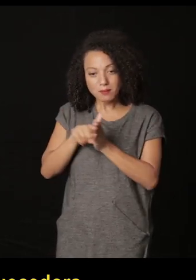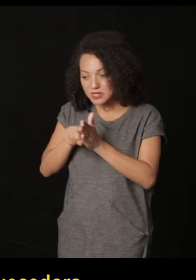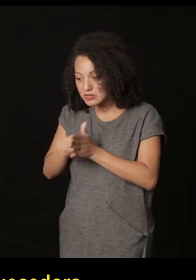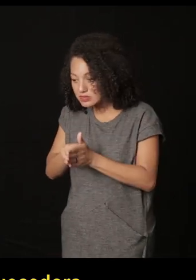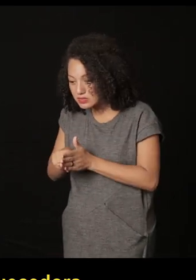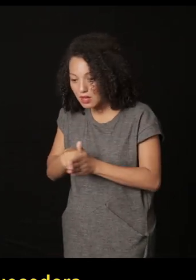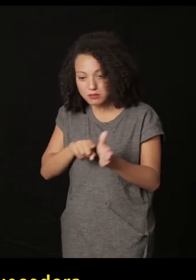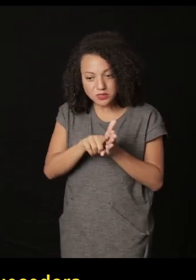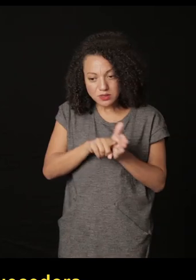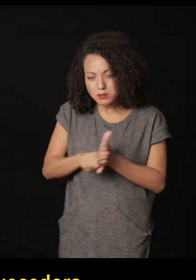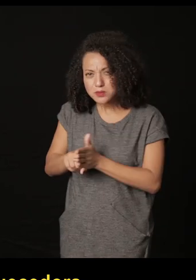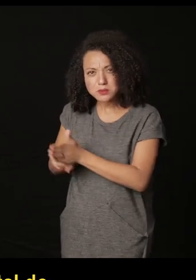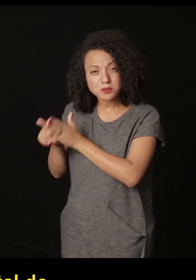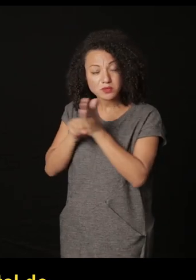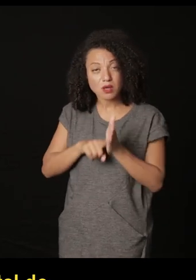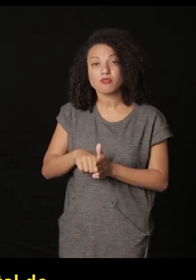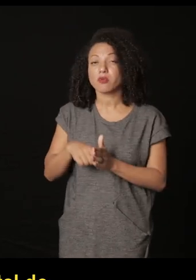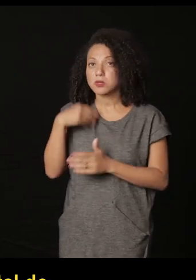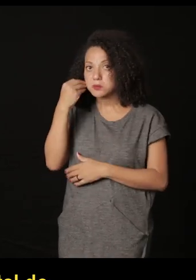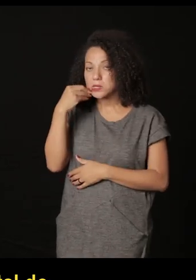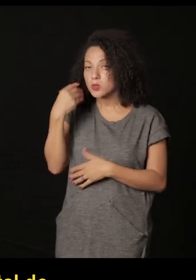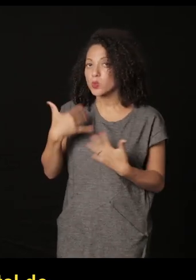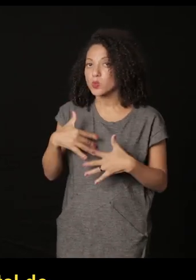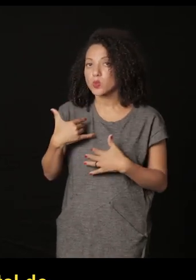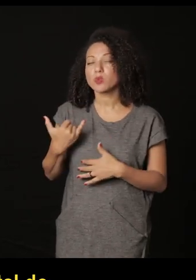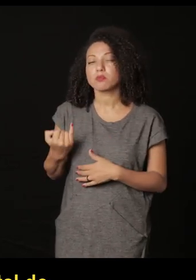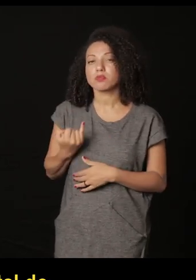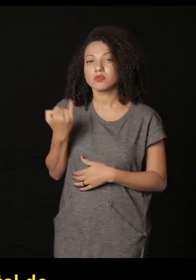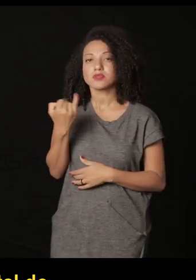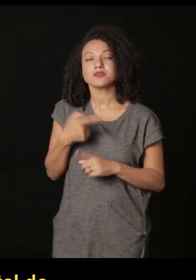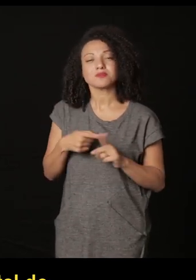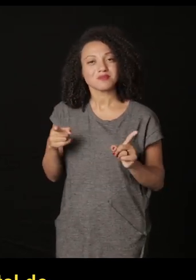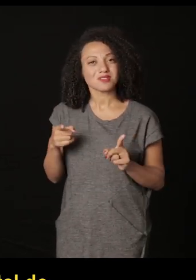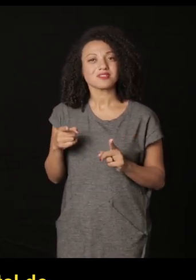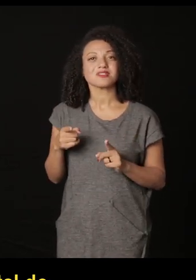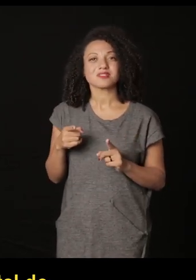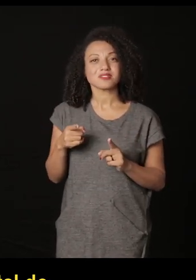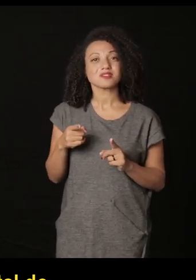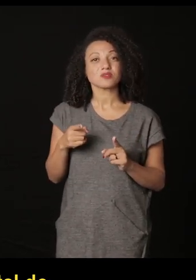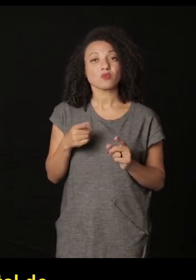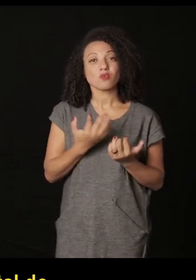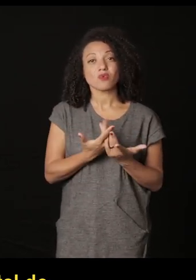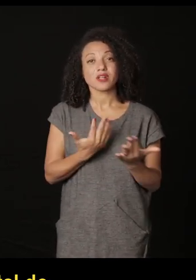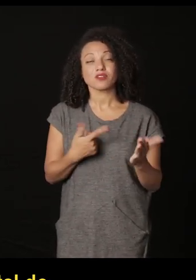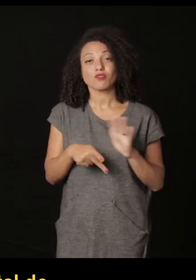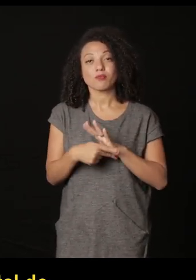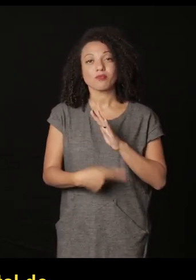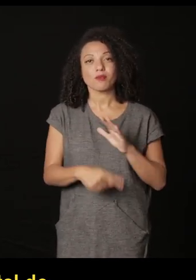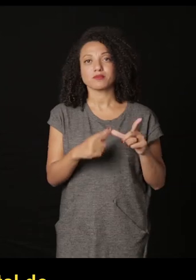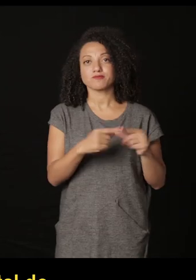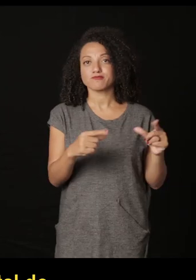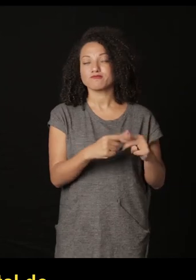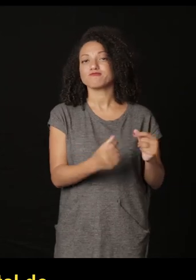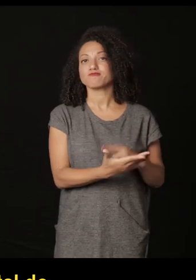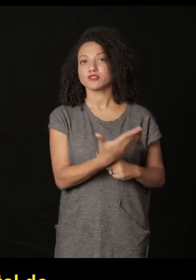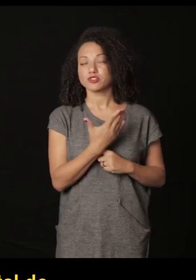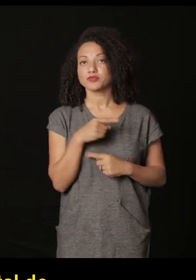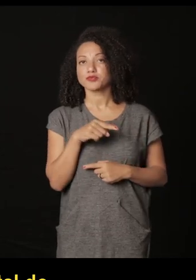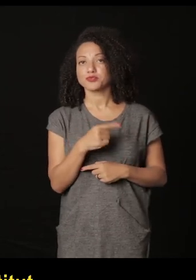muito enriquecedora mas eu contei com o apoio do Total do arquivo do Distrito Federal e